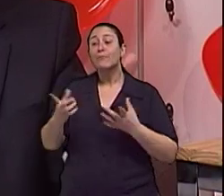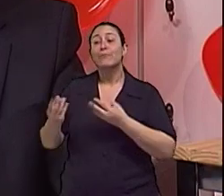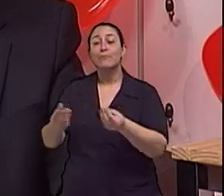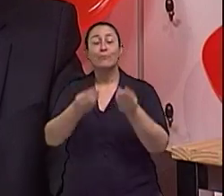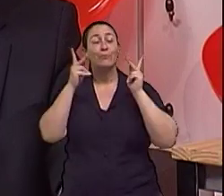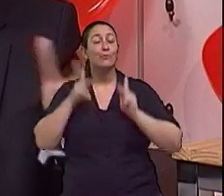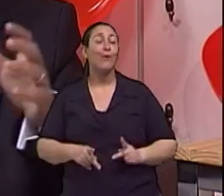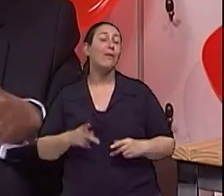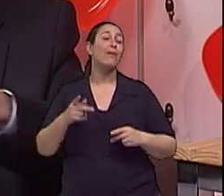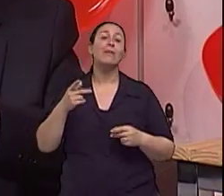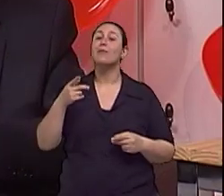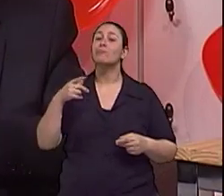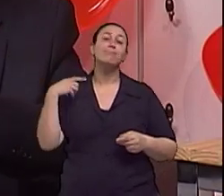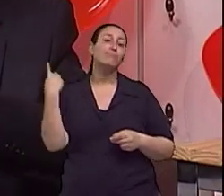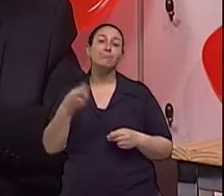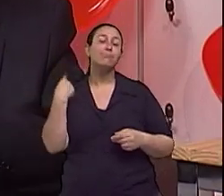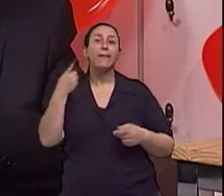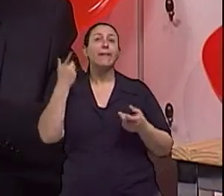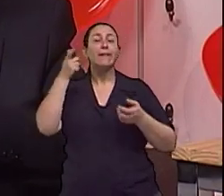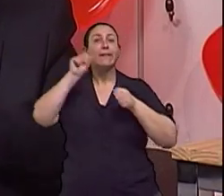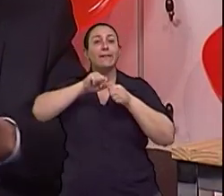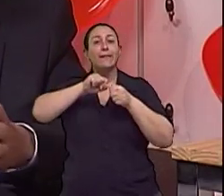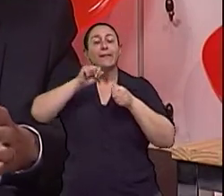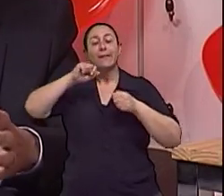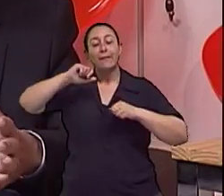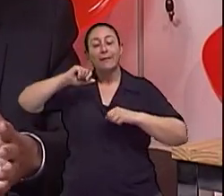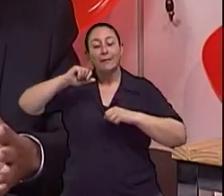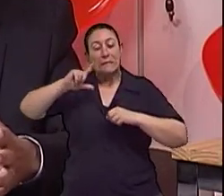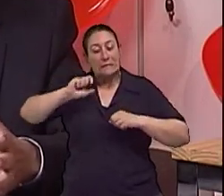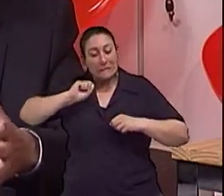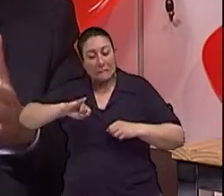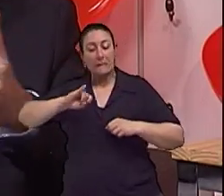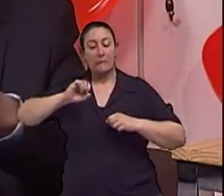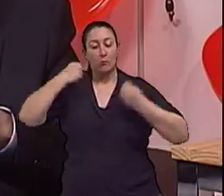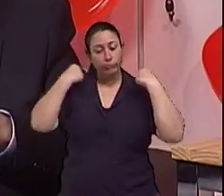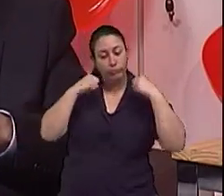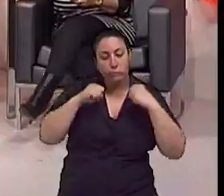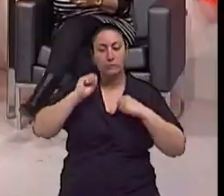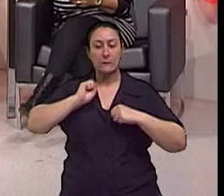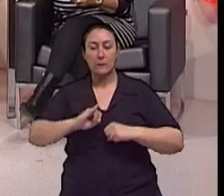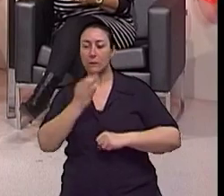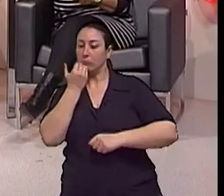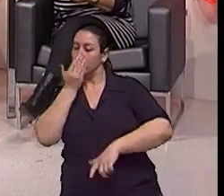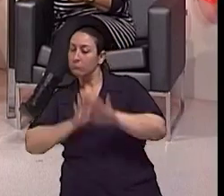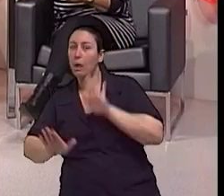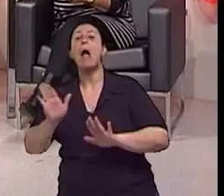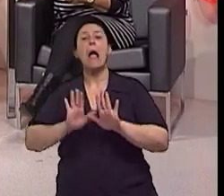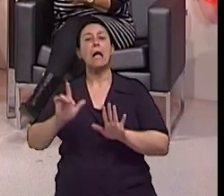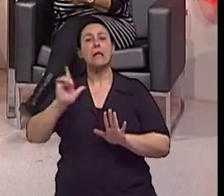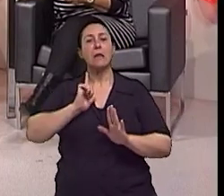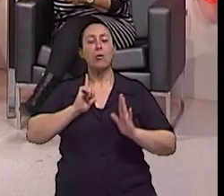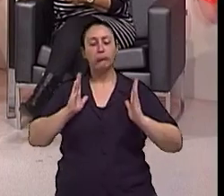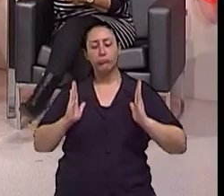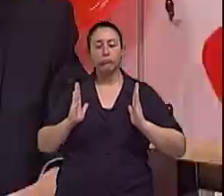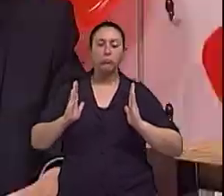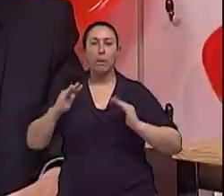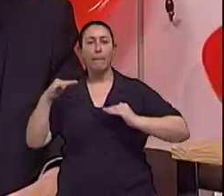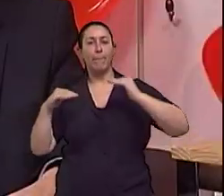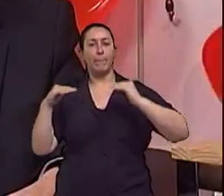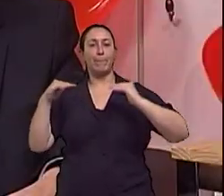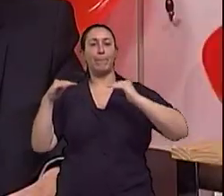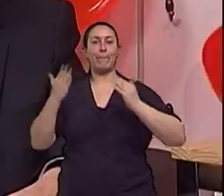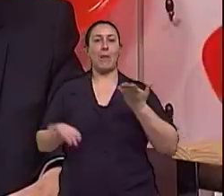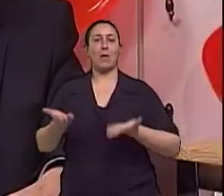físico, a princípio, vai ter um peso mais adequado. Ah, Também reduz o peso. Então, se reduz dessas duas formas o peso.